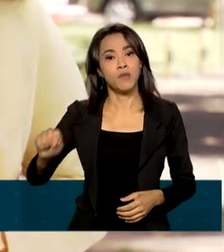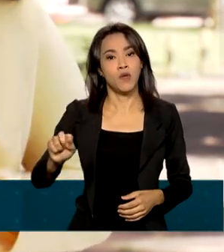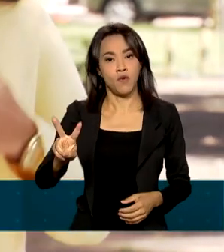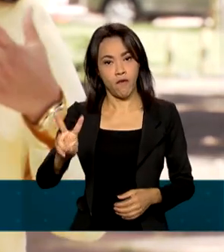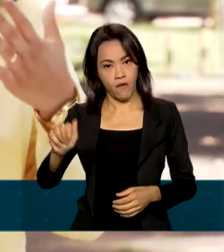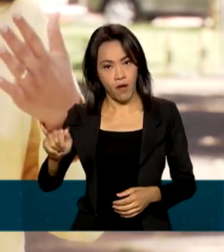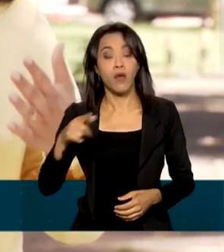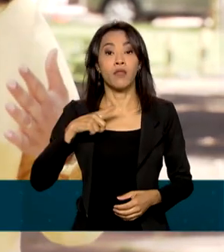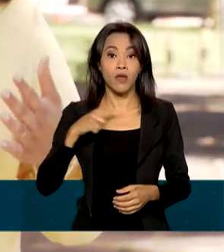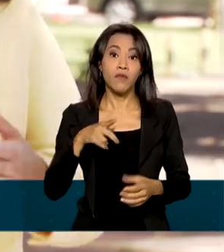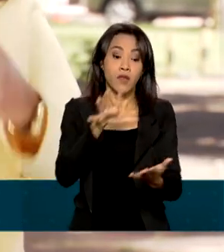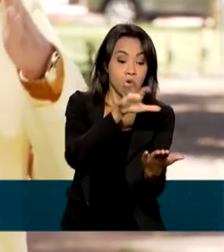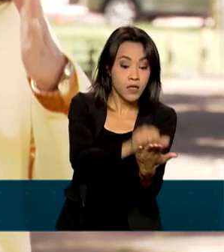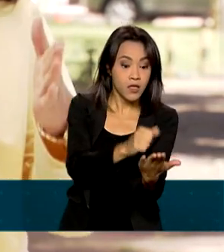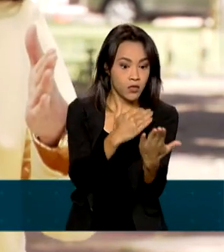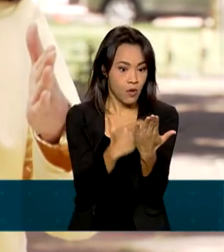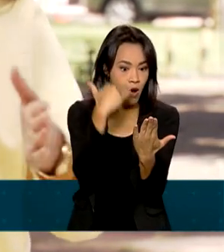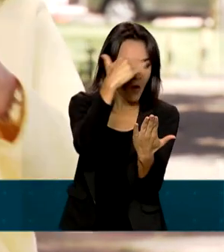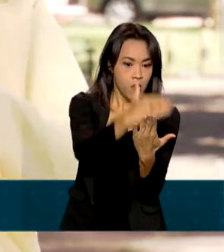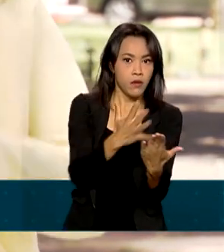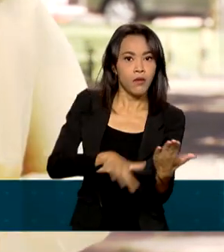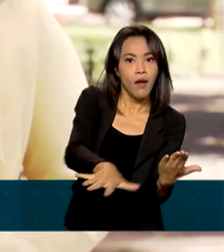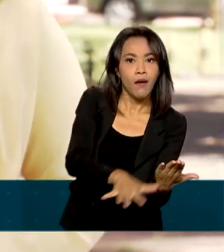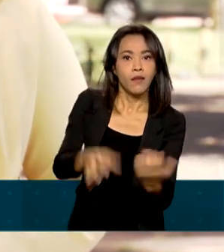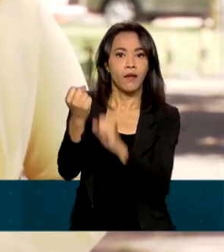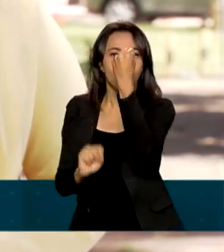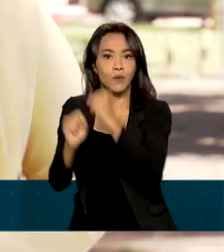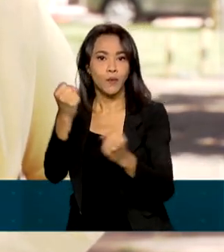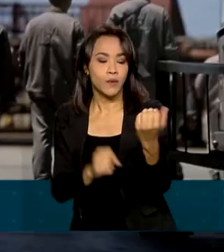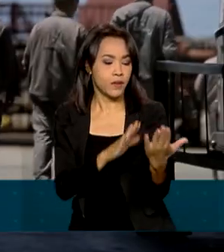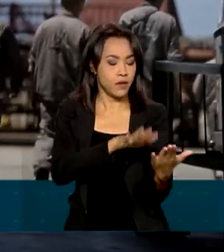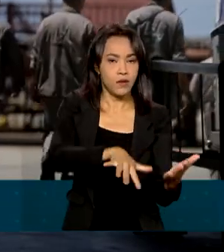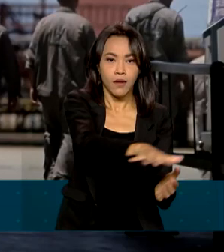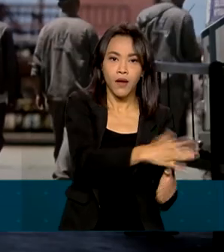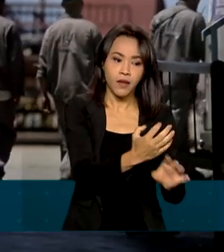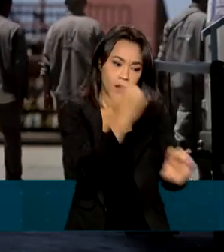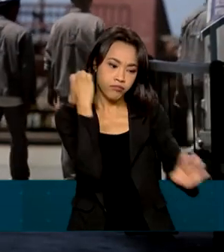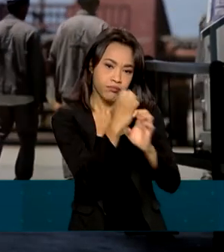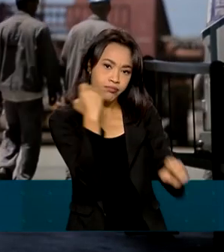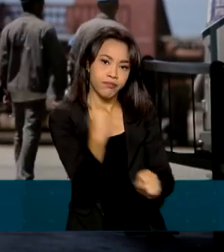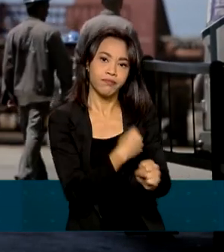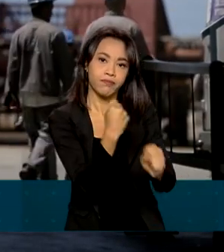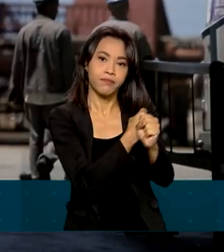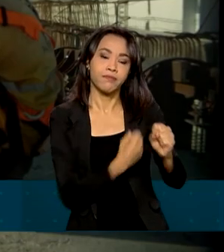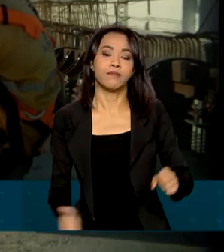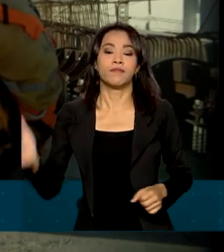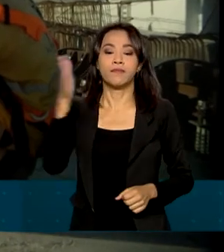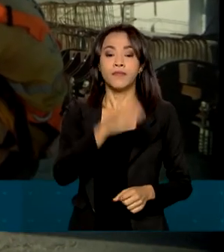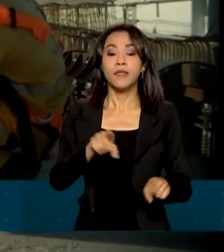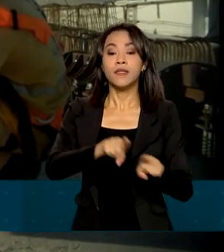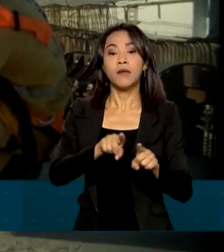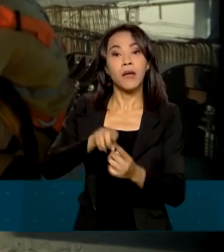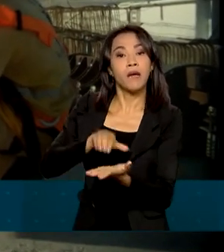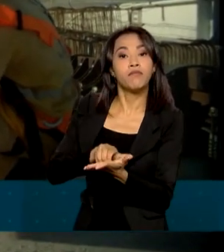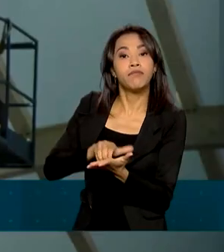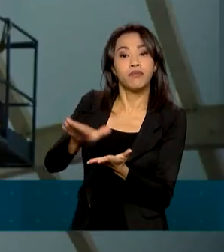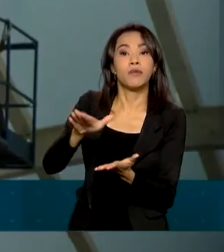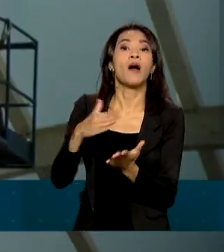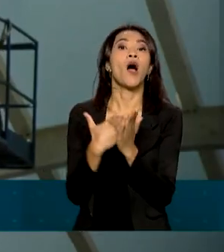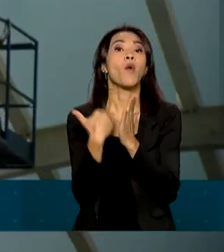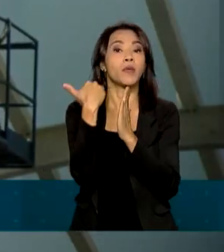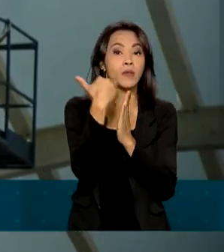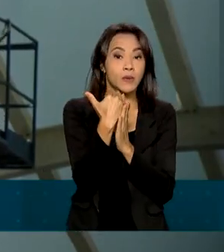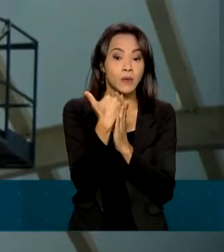um registro de aumento de vagas na indústria e na construção civil. A média do salário de admissão também aumentou em janeiro.